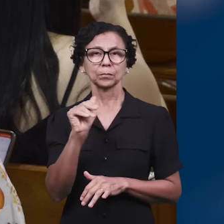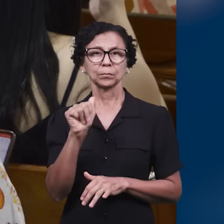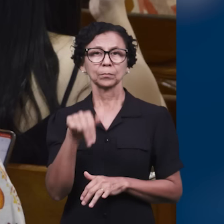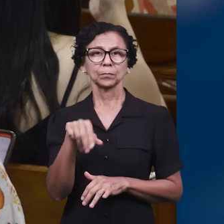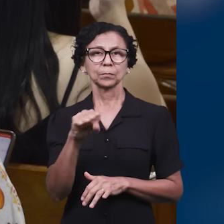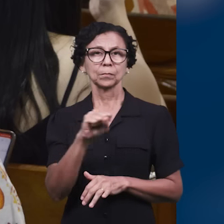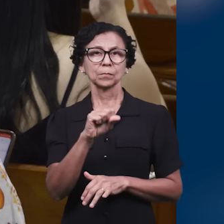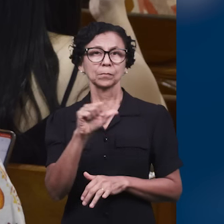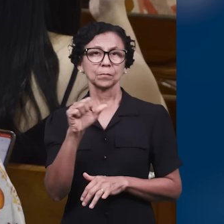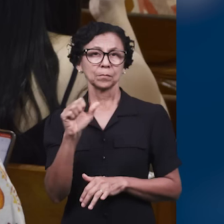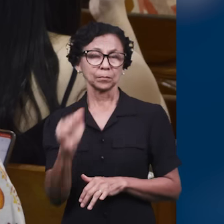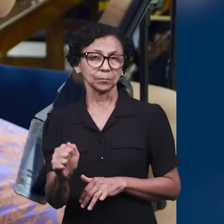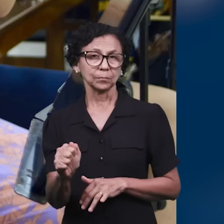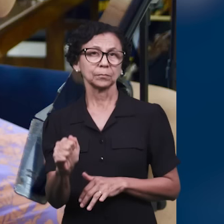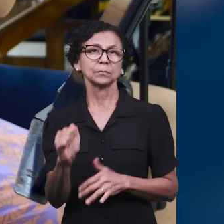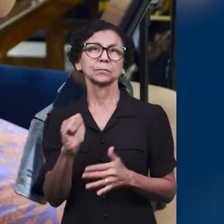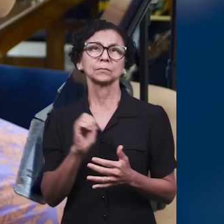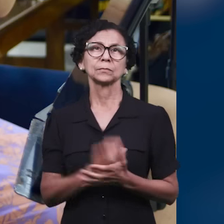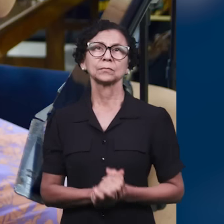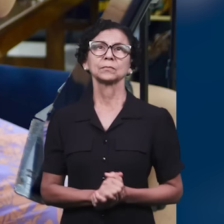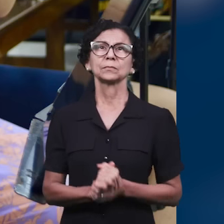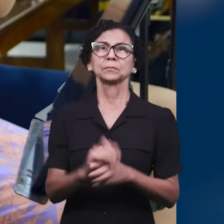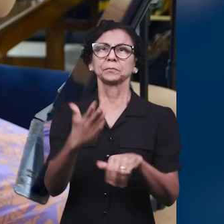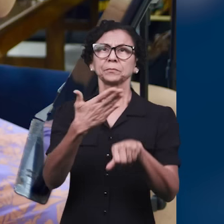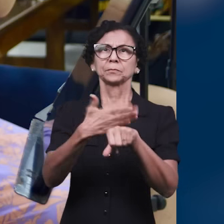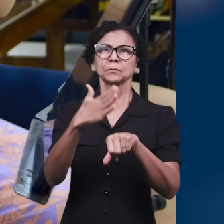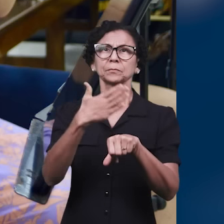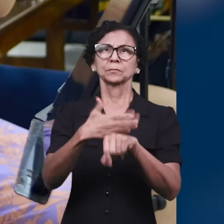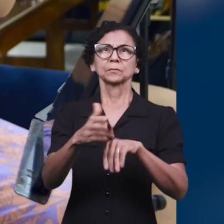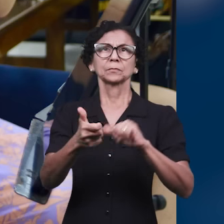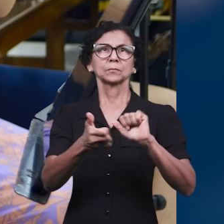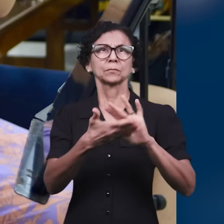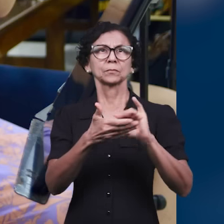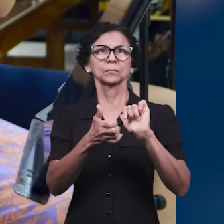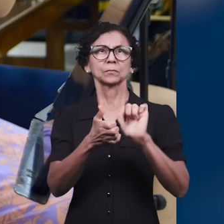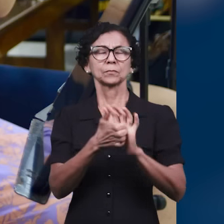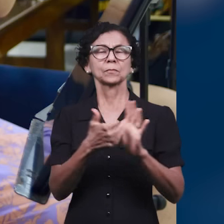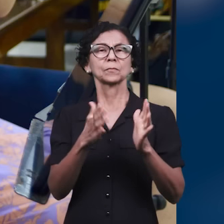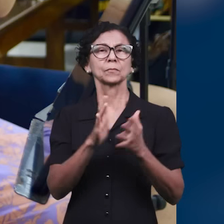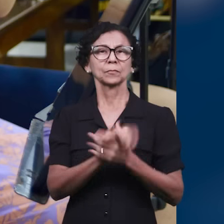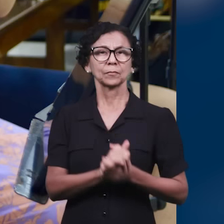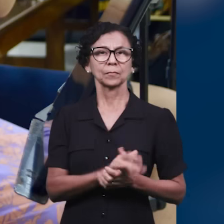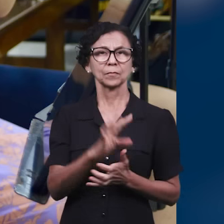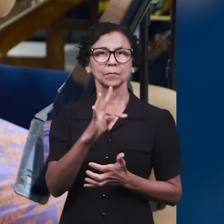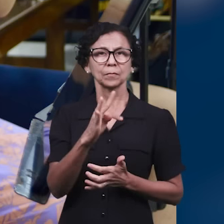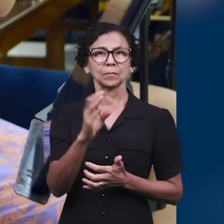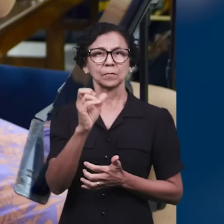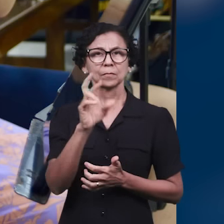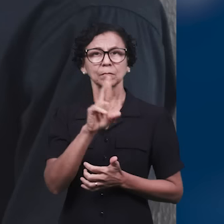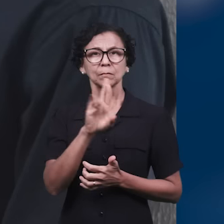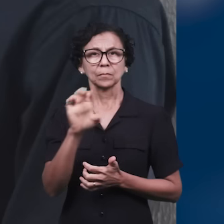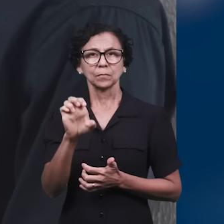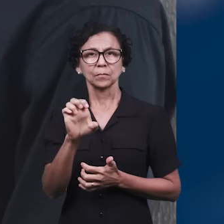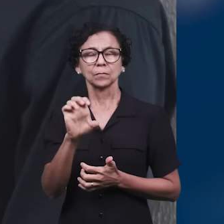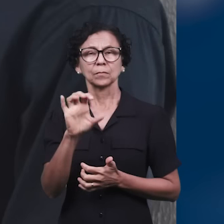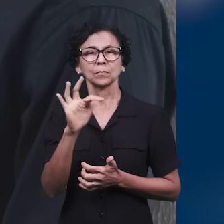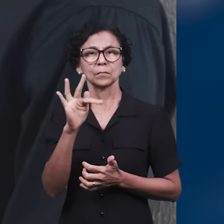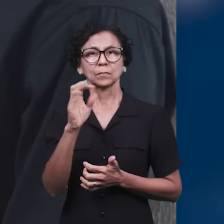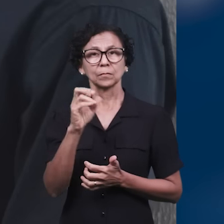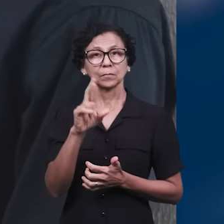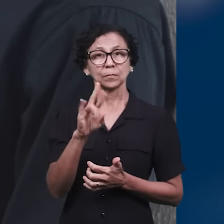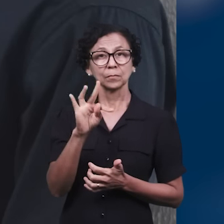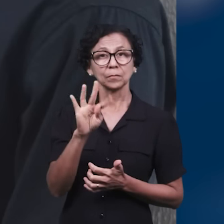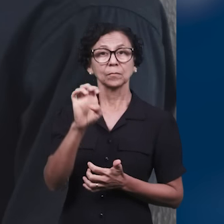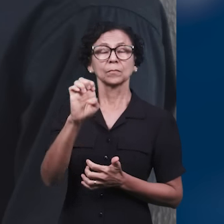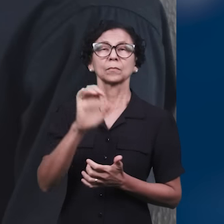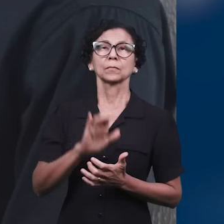Estamparia, onde foi ensaiado o louvor Torreforte. A comissão de louvor da área enviou aos responsáveis pelos grupos